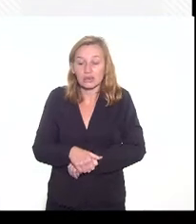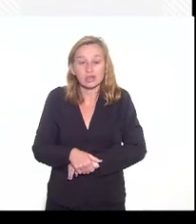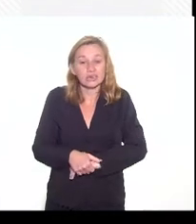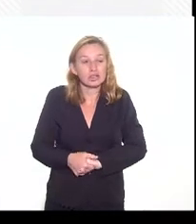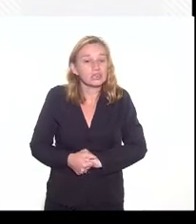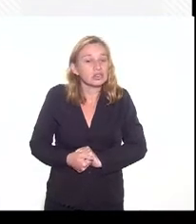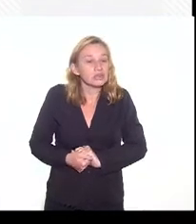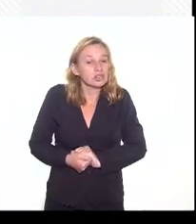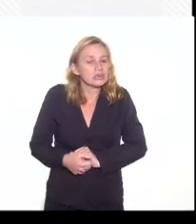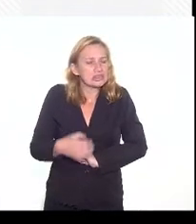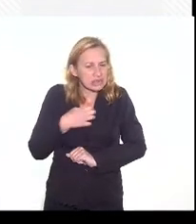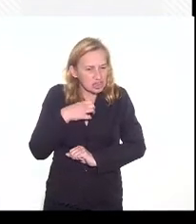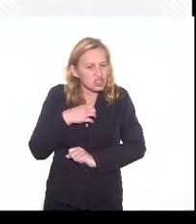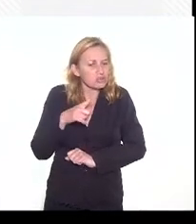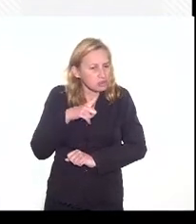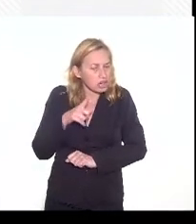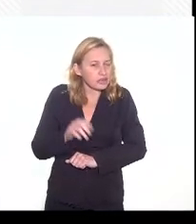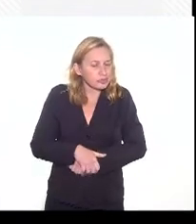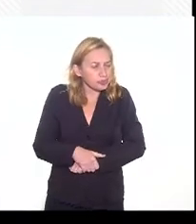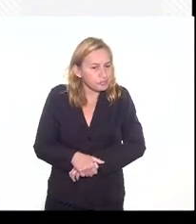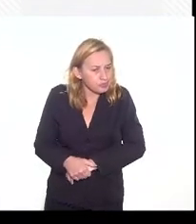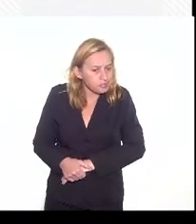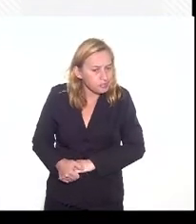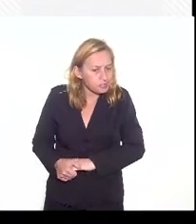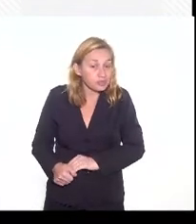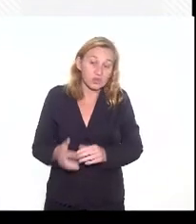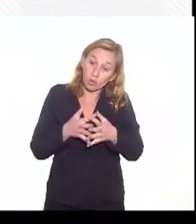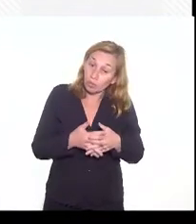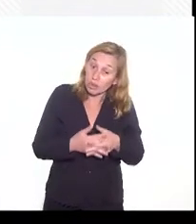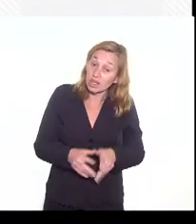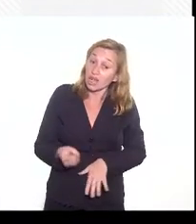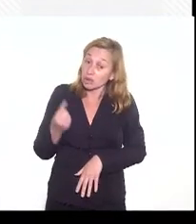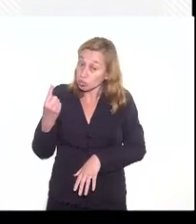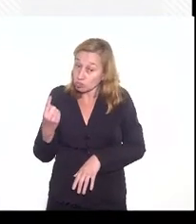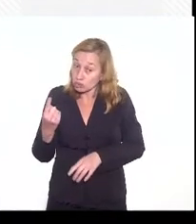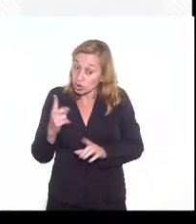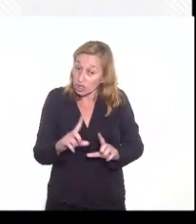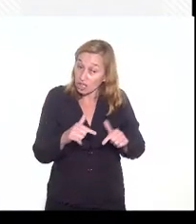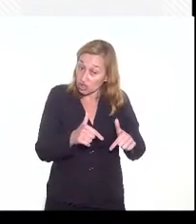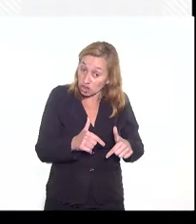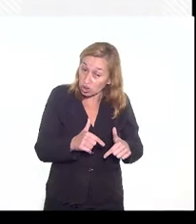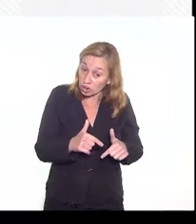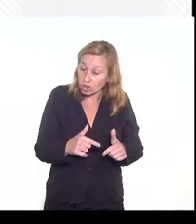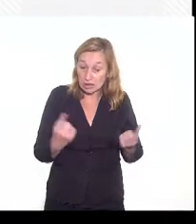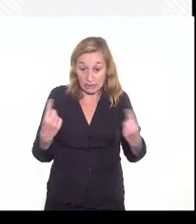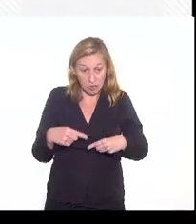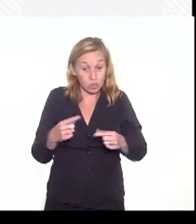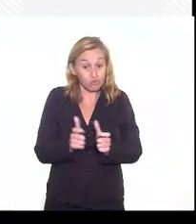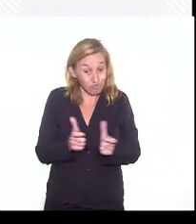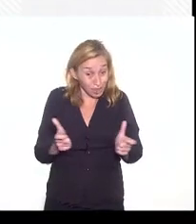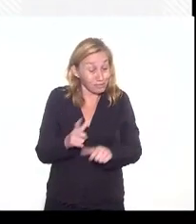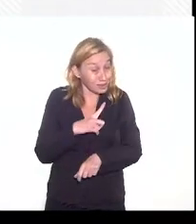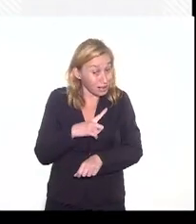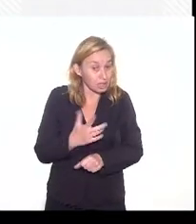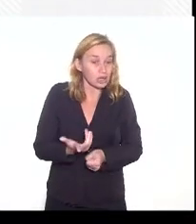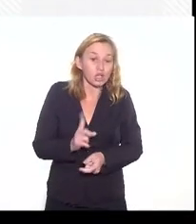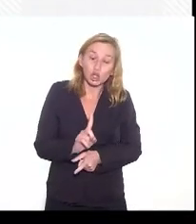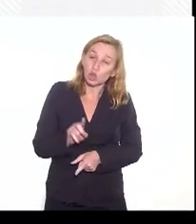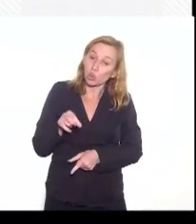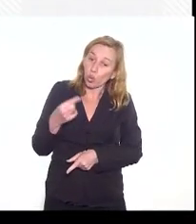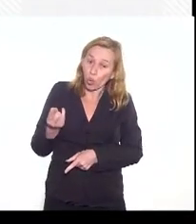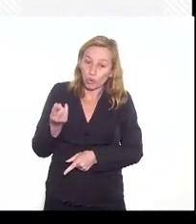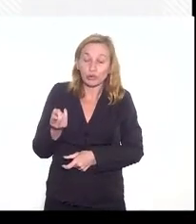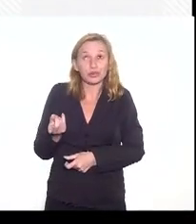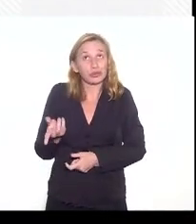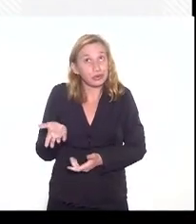faz todo sentido, um é muito mais complicado de executar, de desafio, debater e o outro